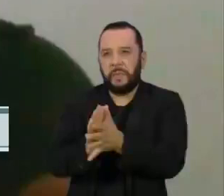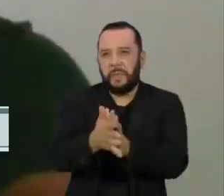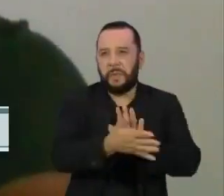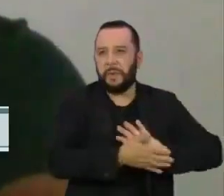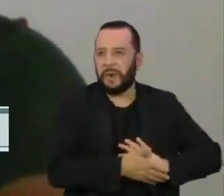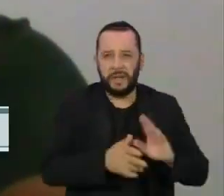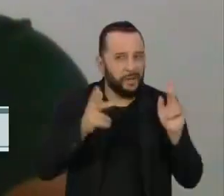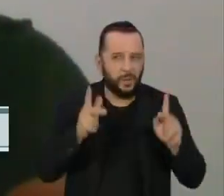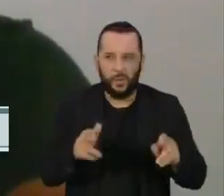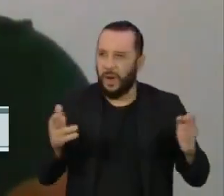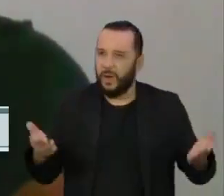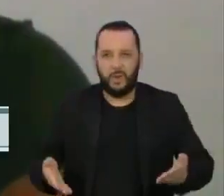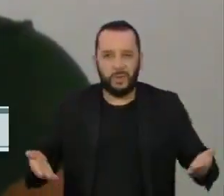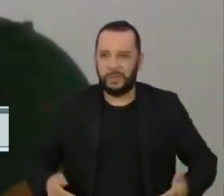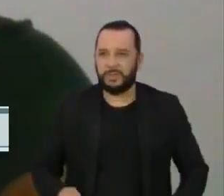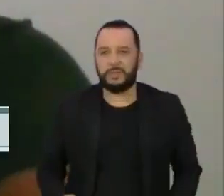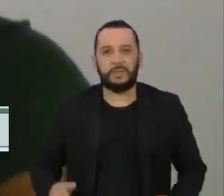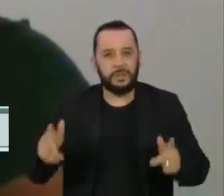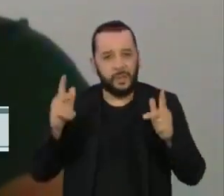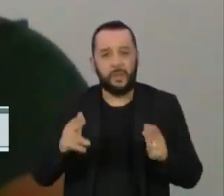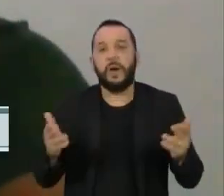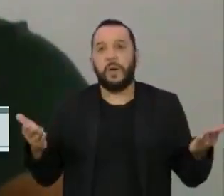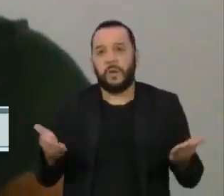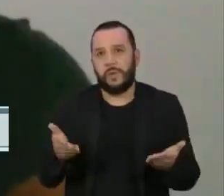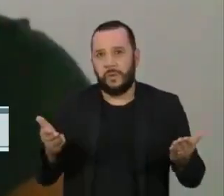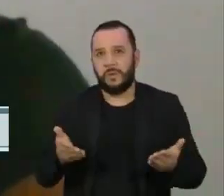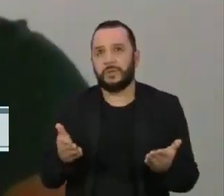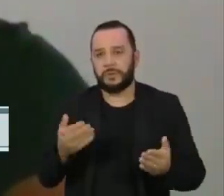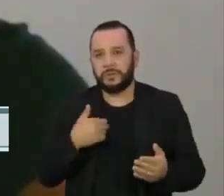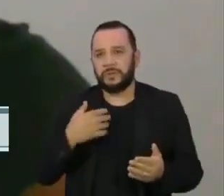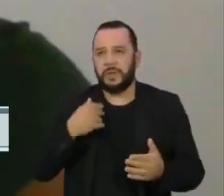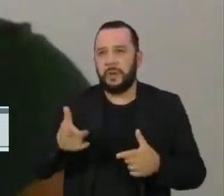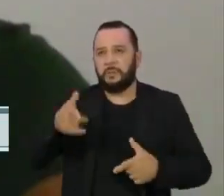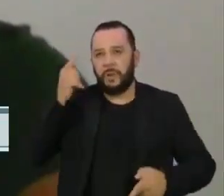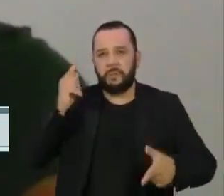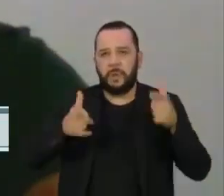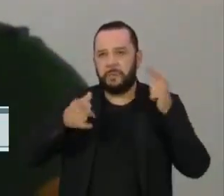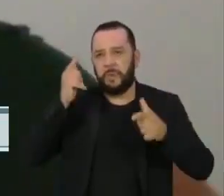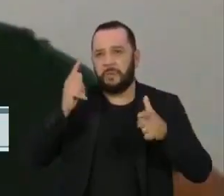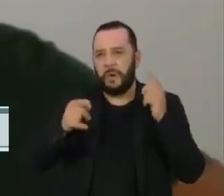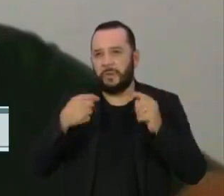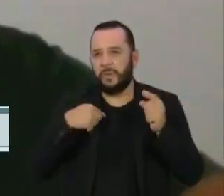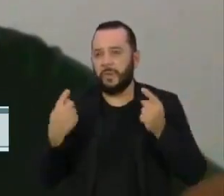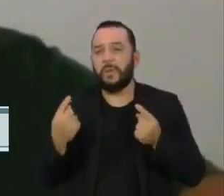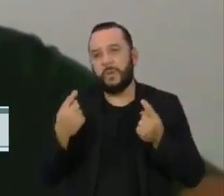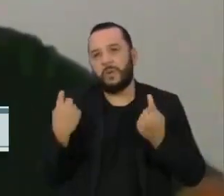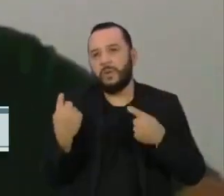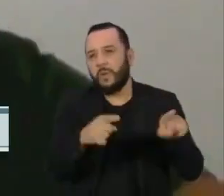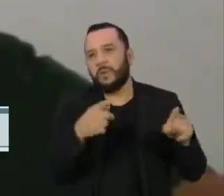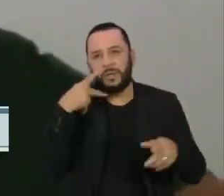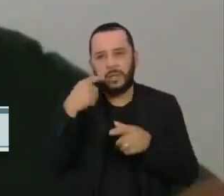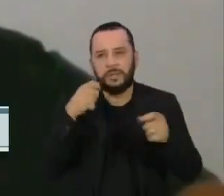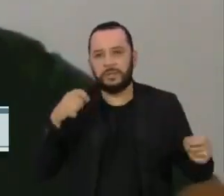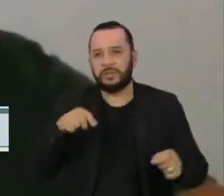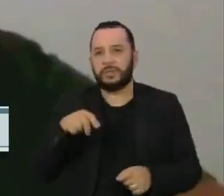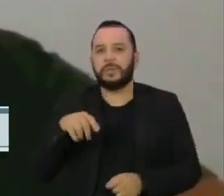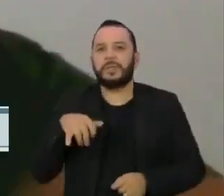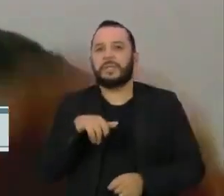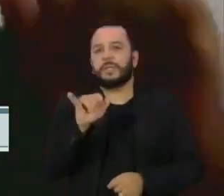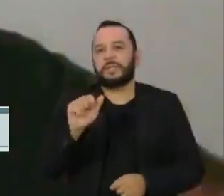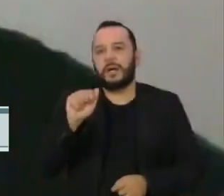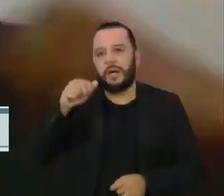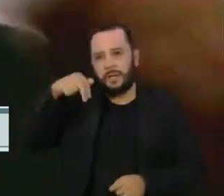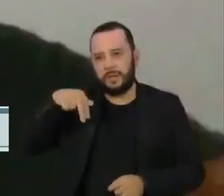Esse novo ataque de tiroteia contra Yanomami, com os garimpeiros, isso é